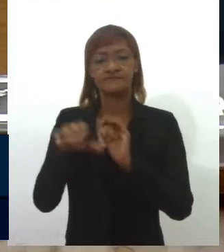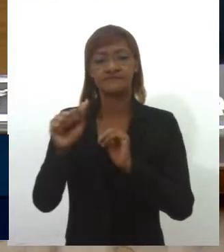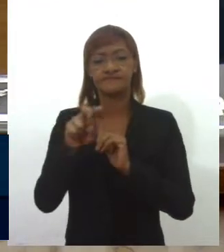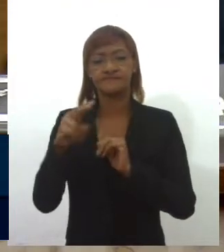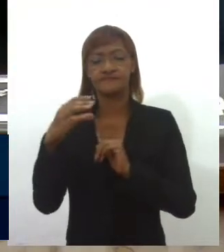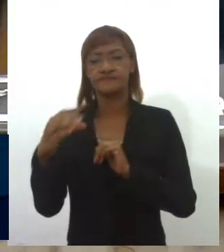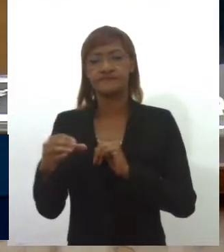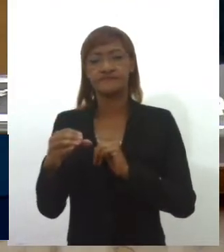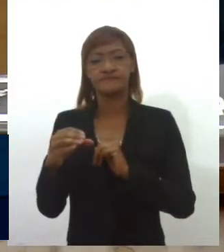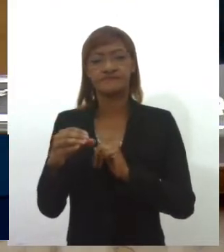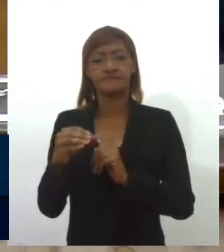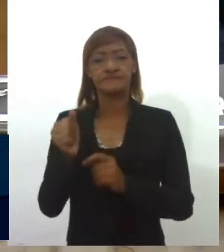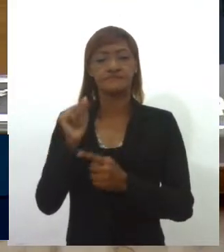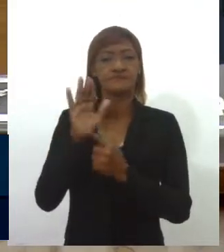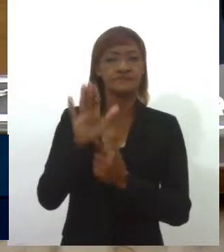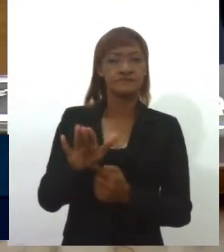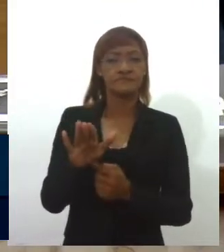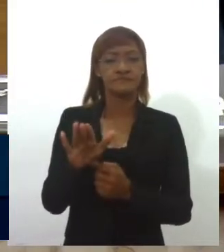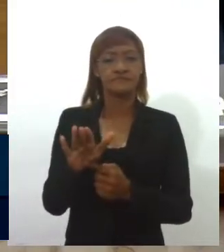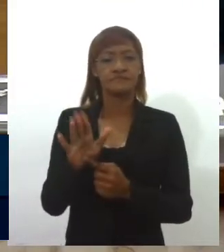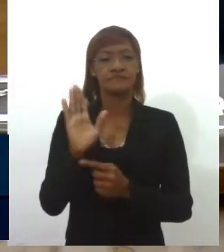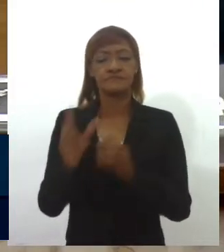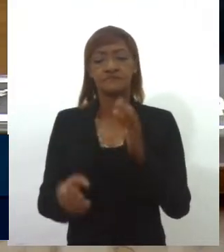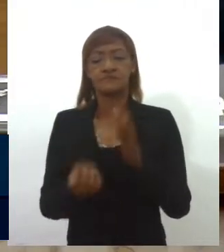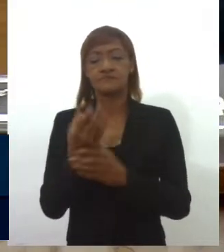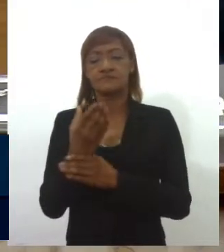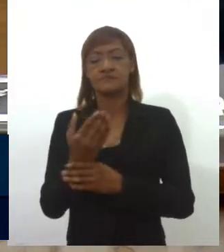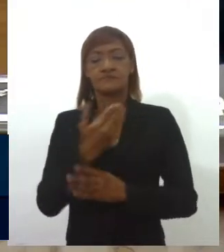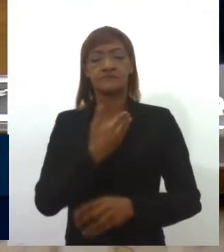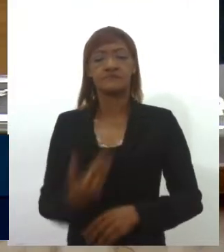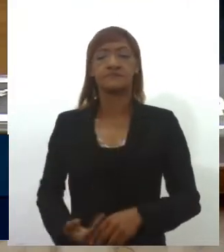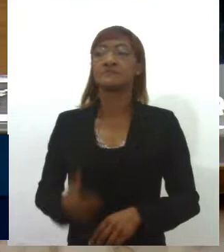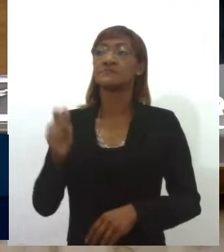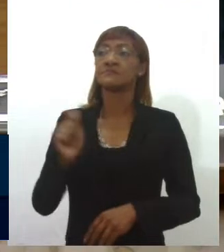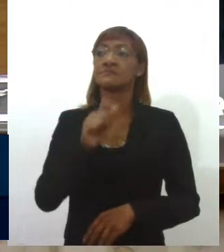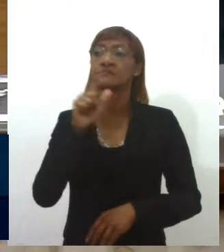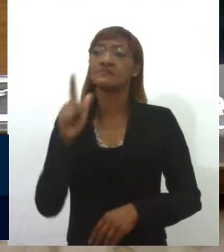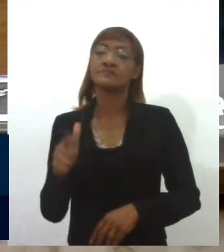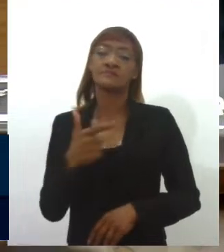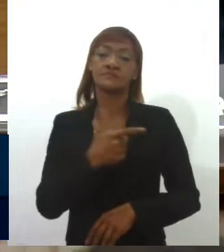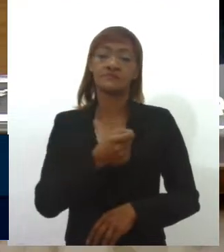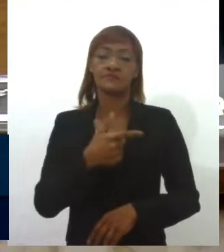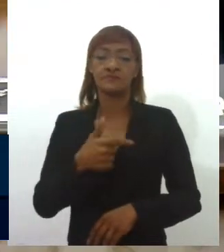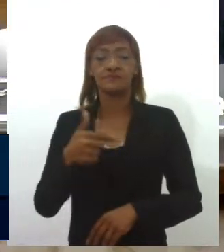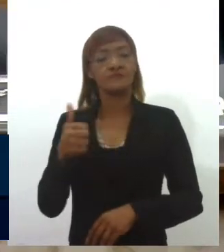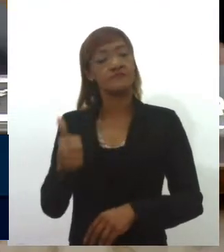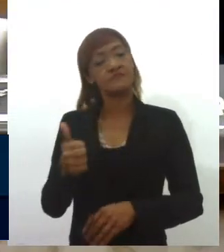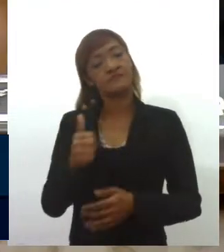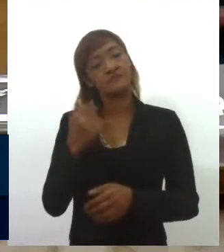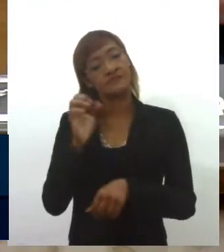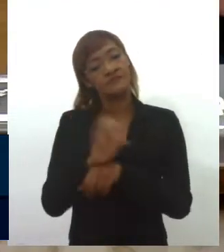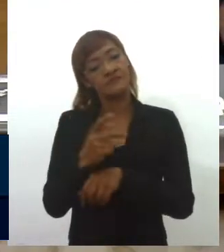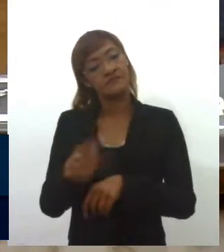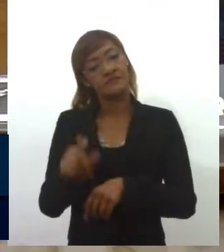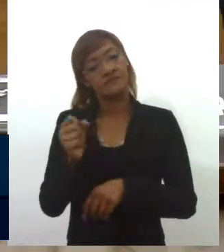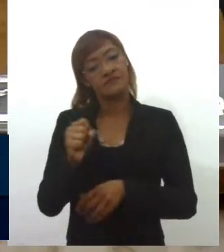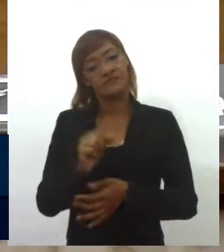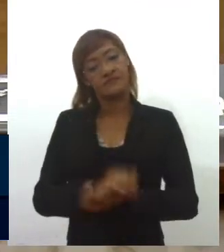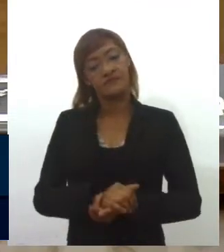Sinais, idealizado e criado pelo governo de Alagoas em 2021, no âmbito do Estado de Sergipe.